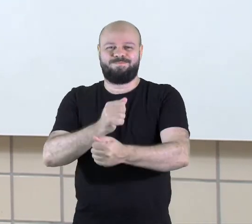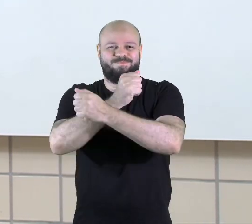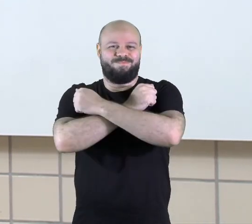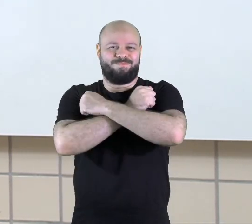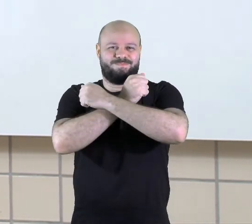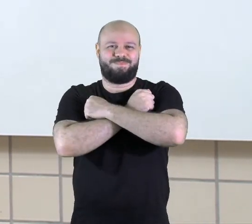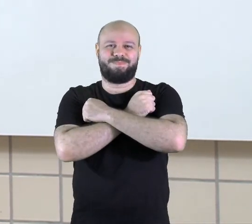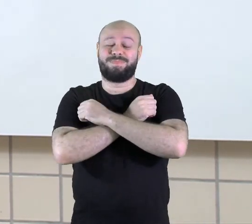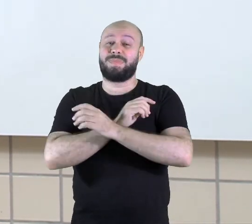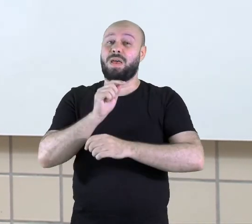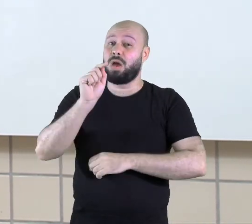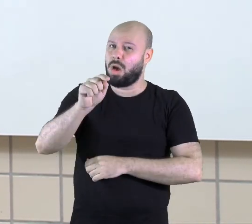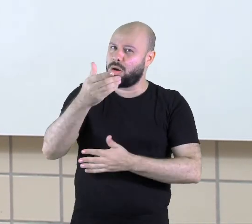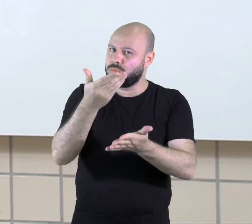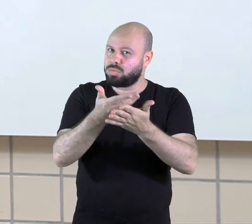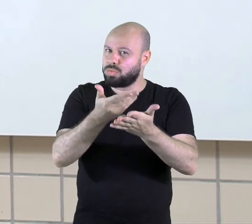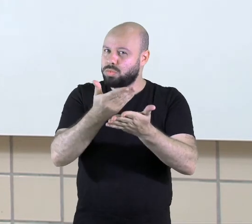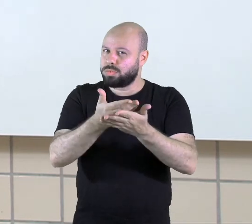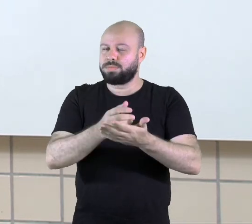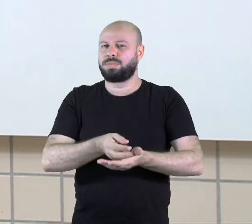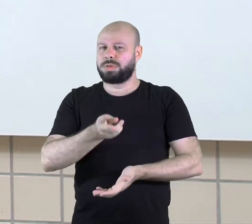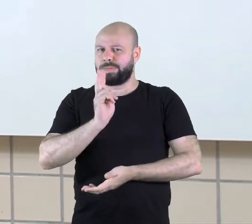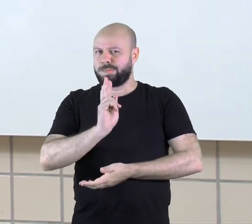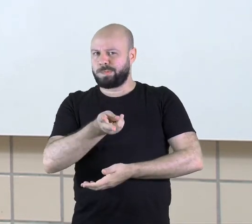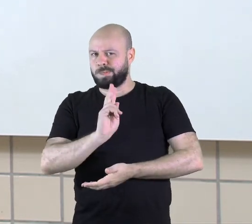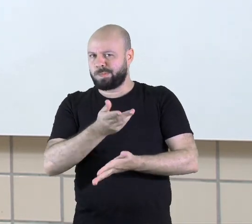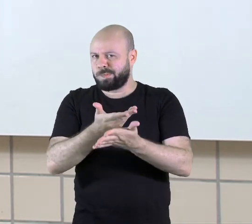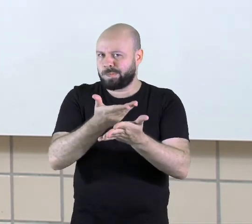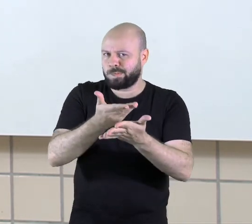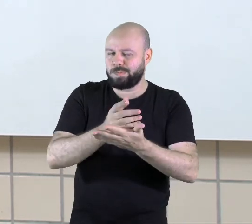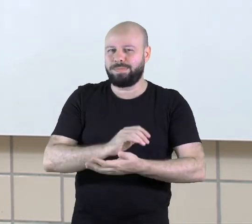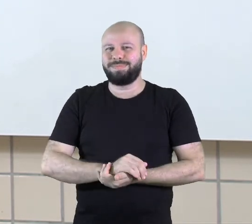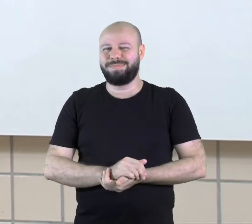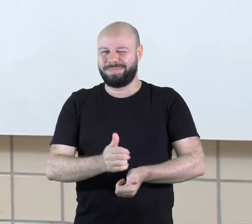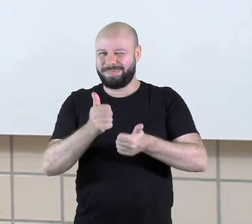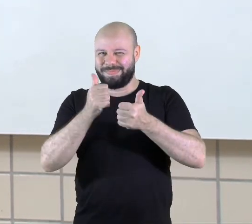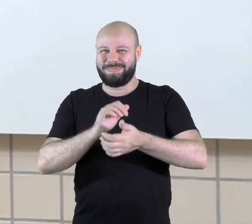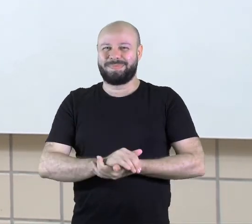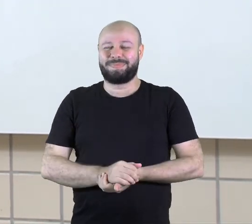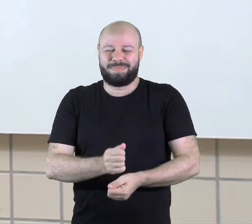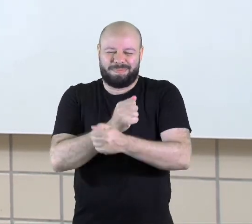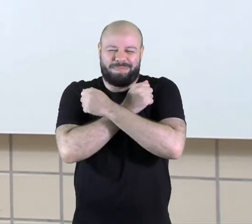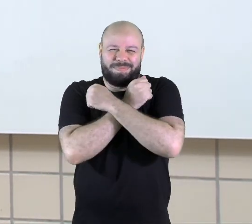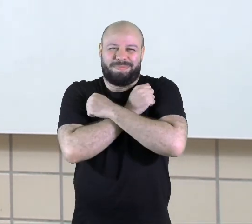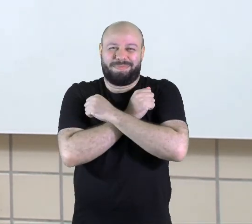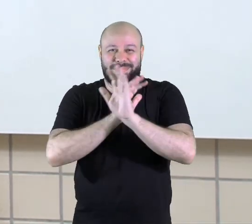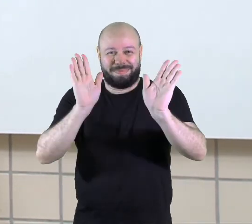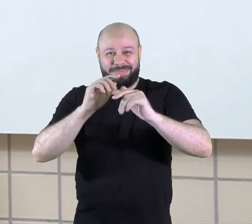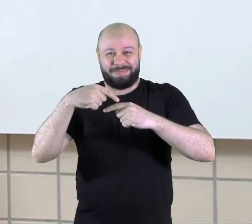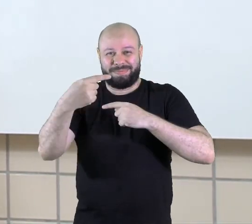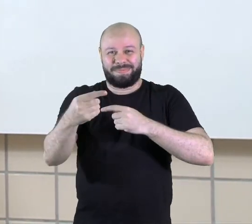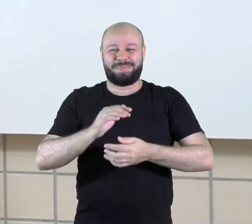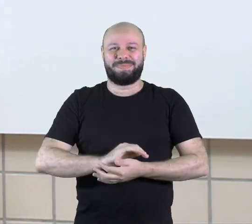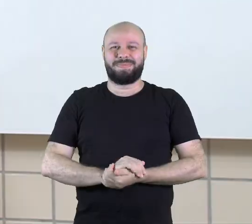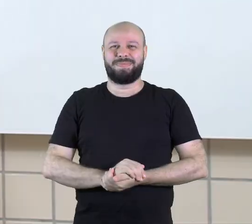abraço. Estude. Continue seus estudos. Acabou? Um forte abraço e até mais.